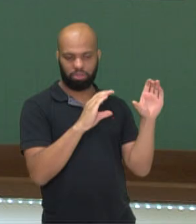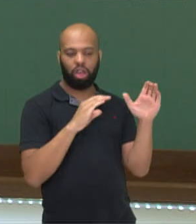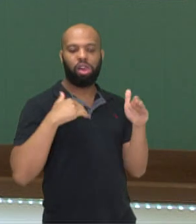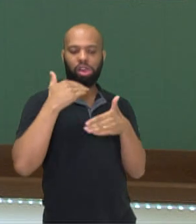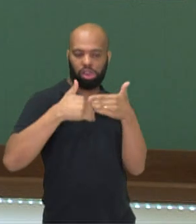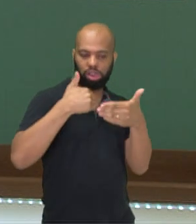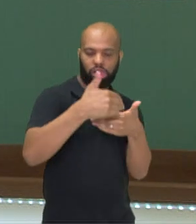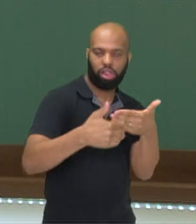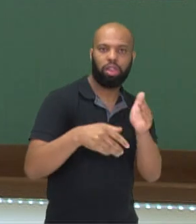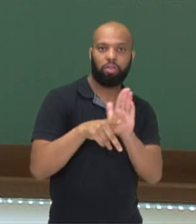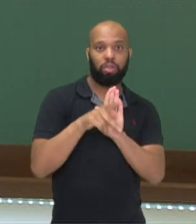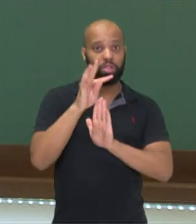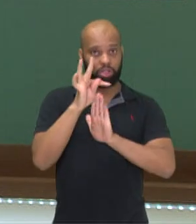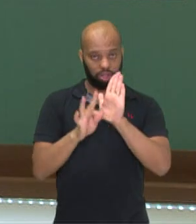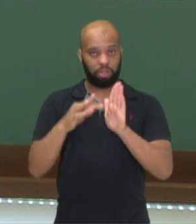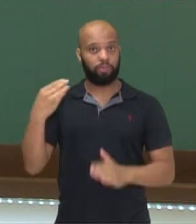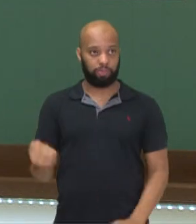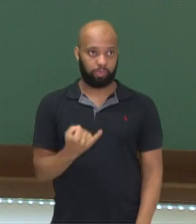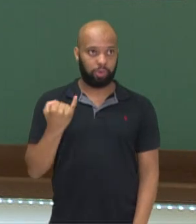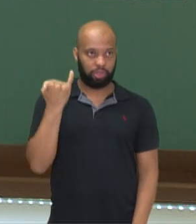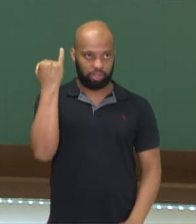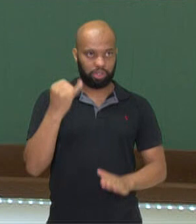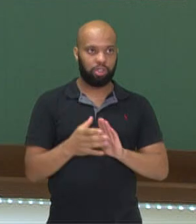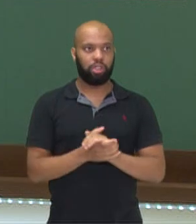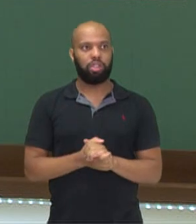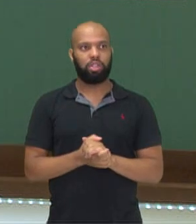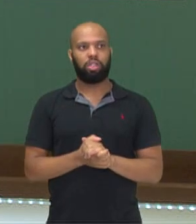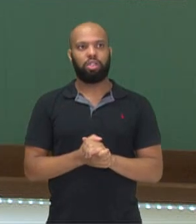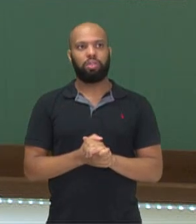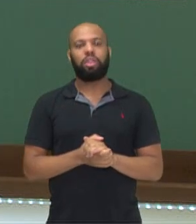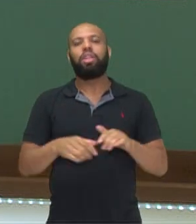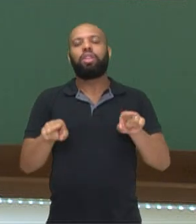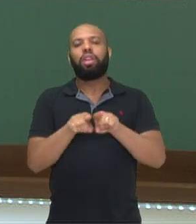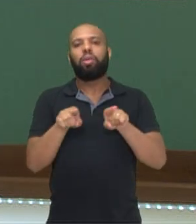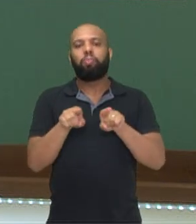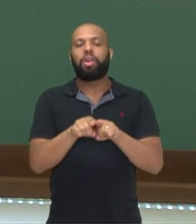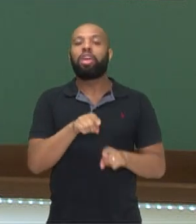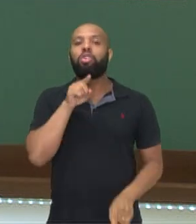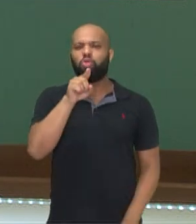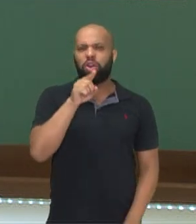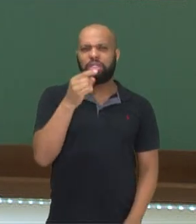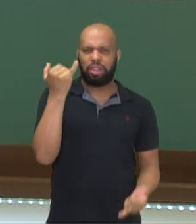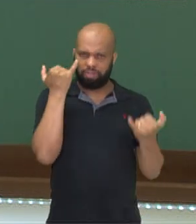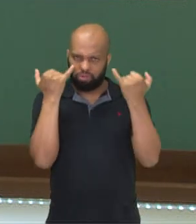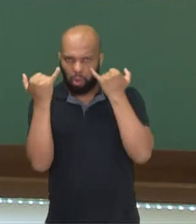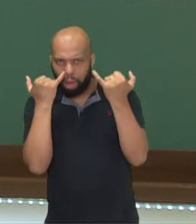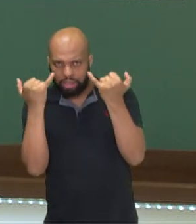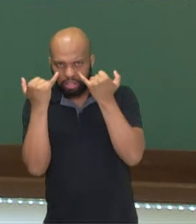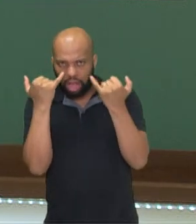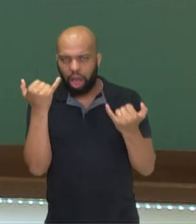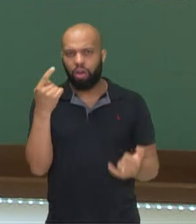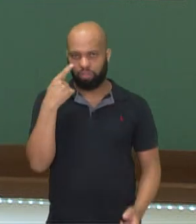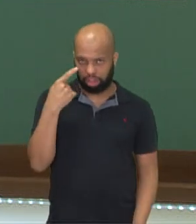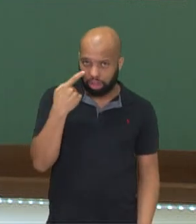desenvolvimento do nosso texto. Quais estatísticas e dados segundo,